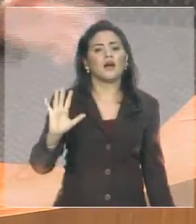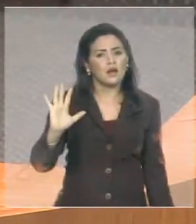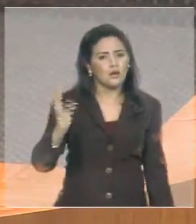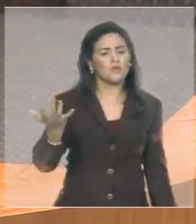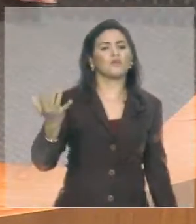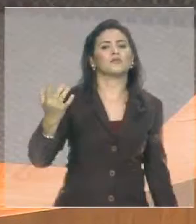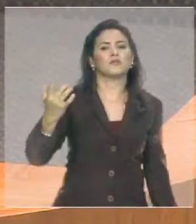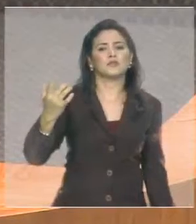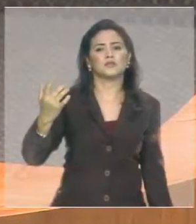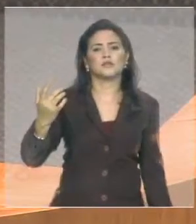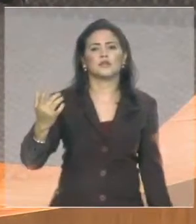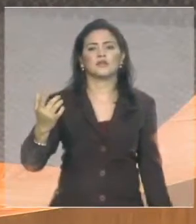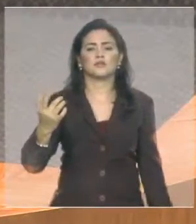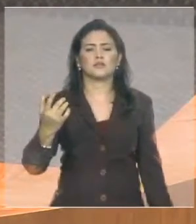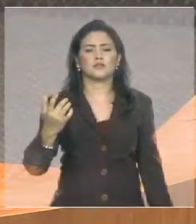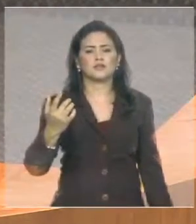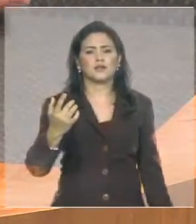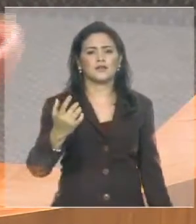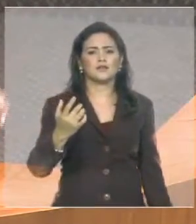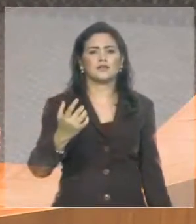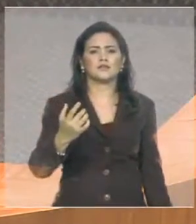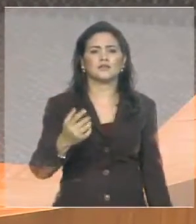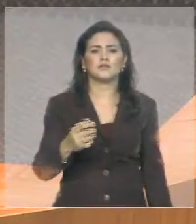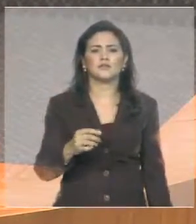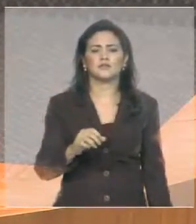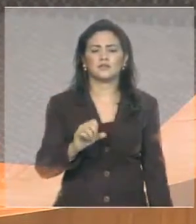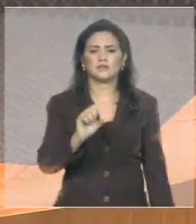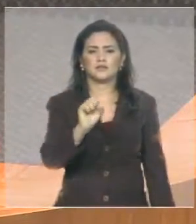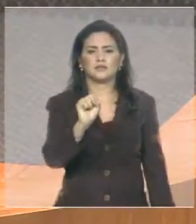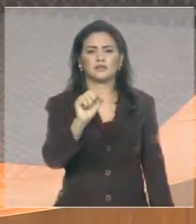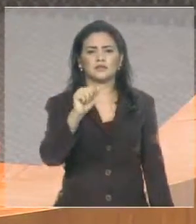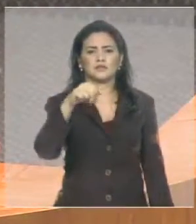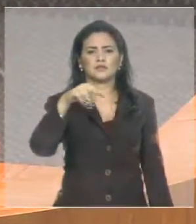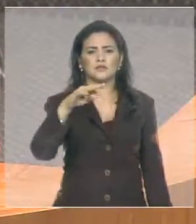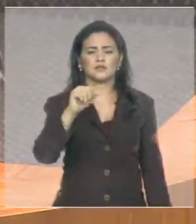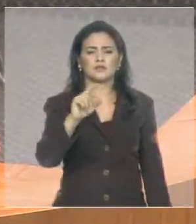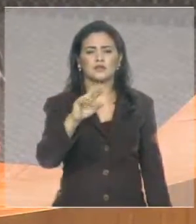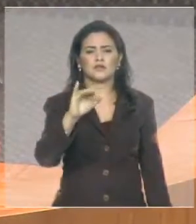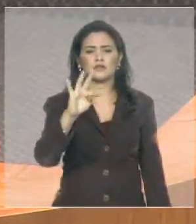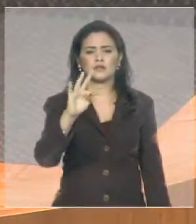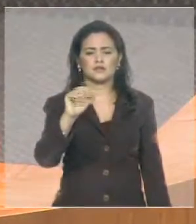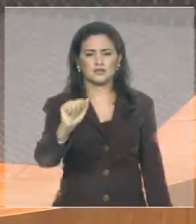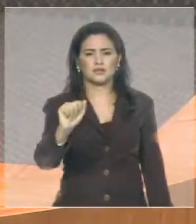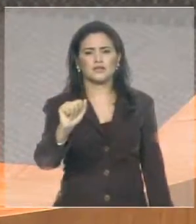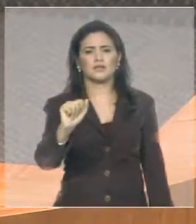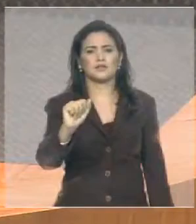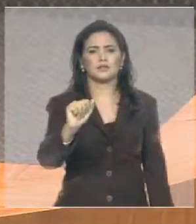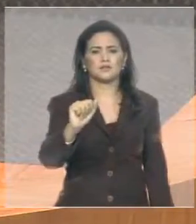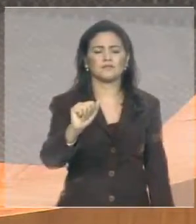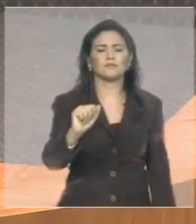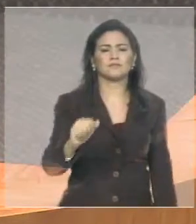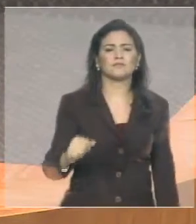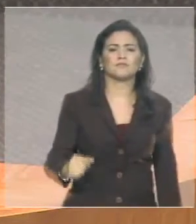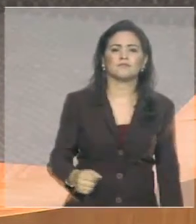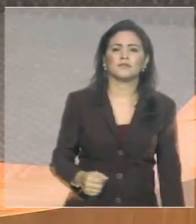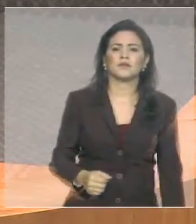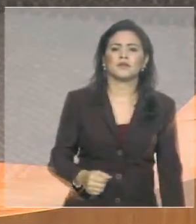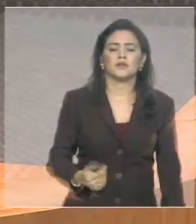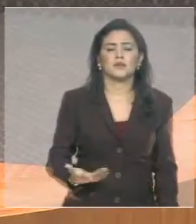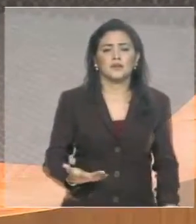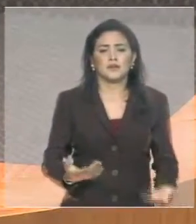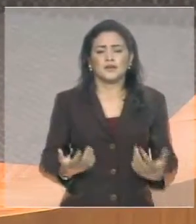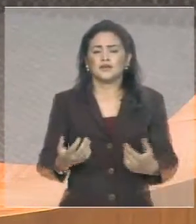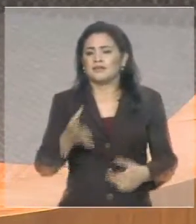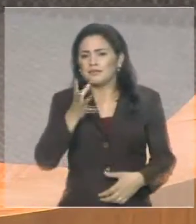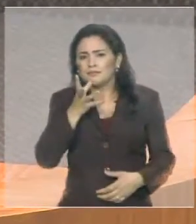Banco do Brasil passou um tempo inutilizada. Então nós temos que combater, isso é um fato. E o governo do Estado, com o seu